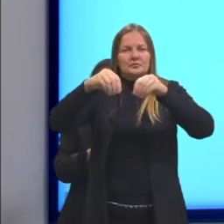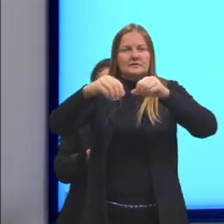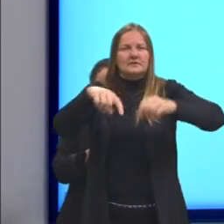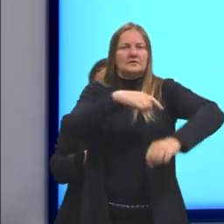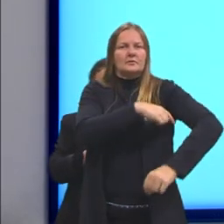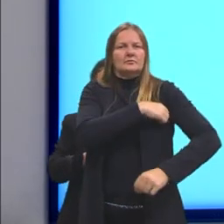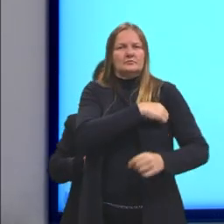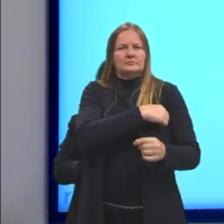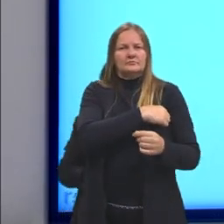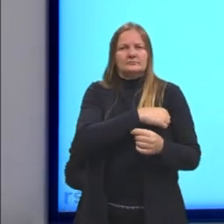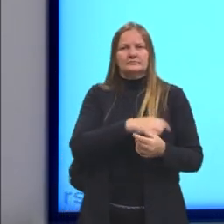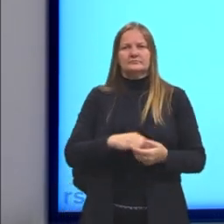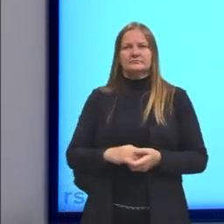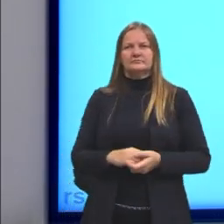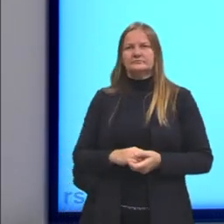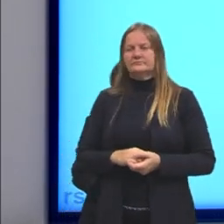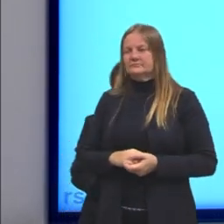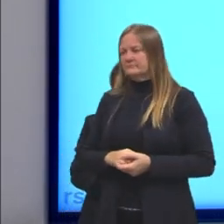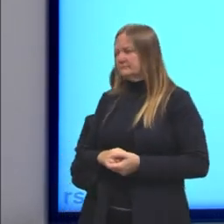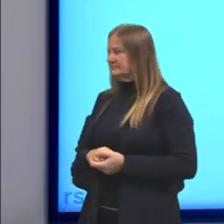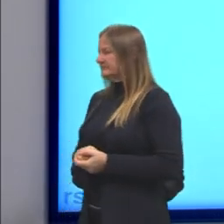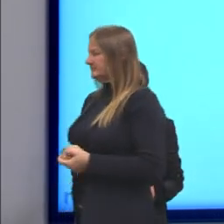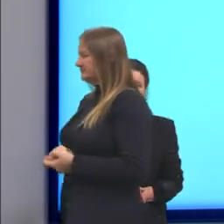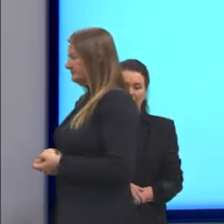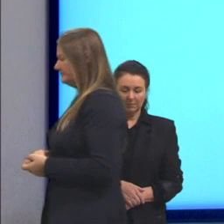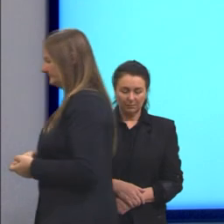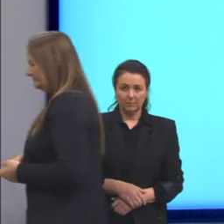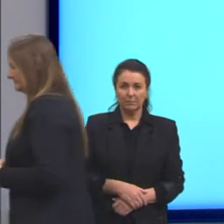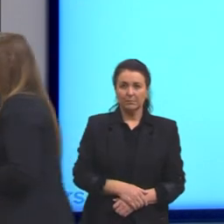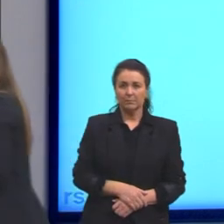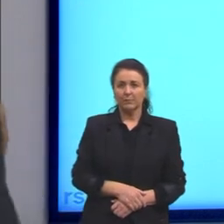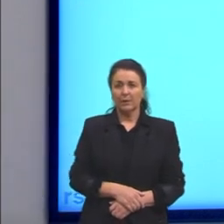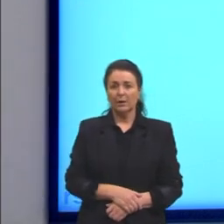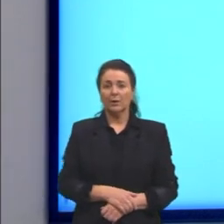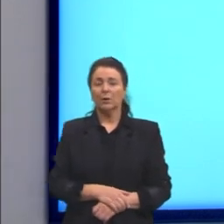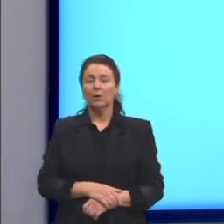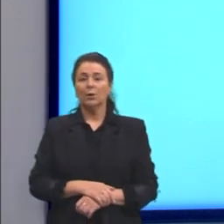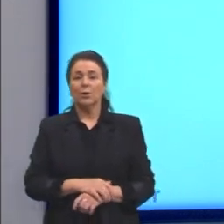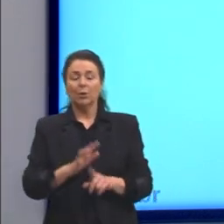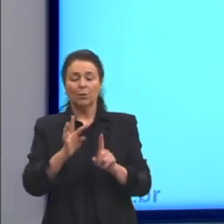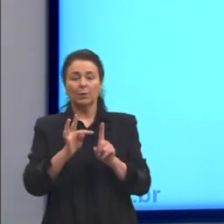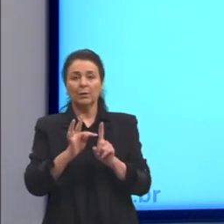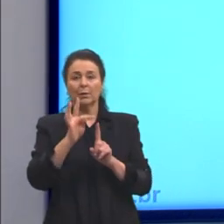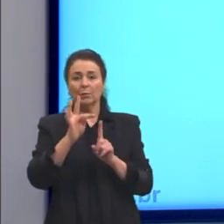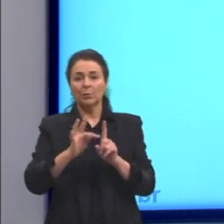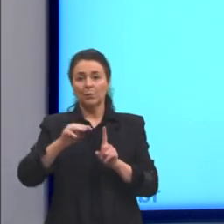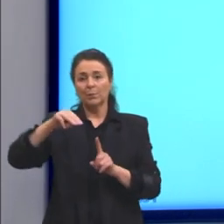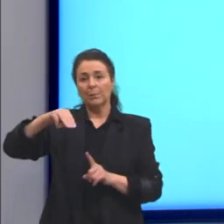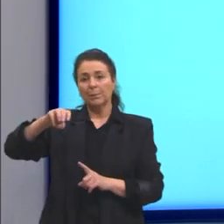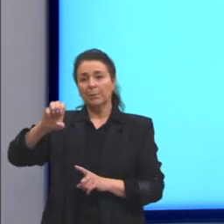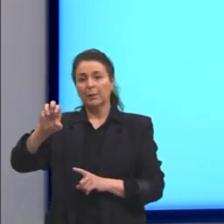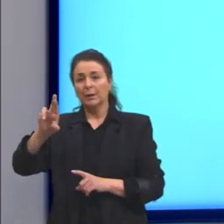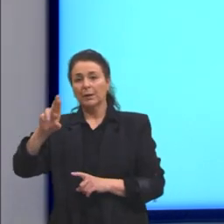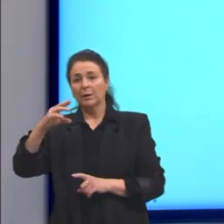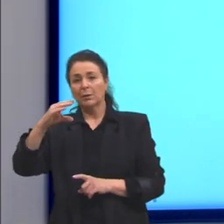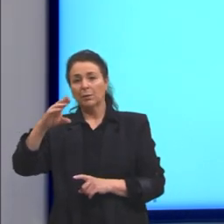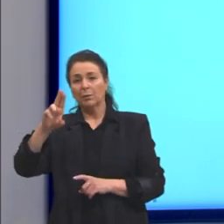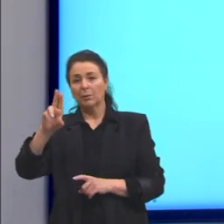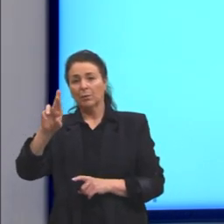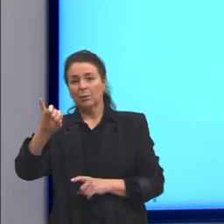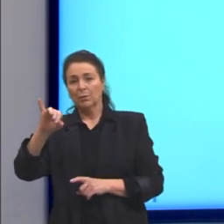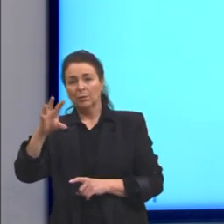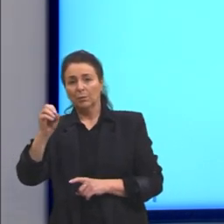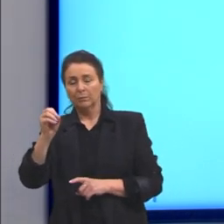ele se parece com essa primeira imagem aqui. O termômetro de Mercúrio, atualmente, ele é proibido, a